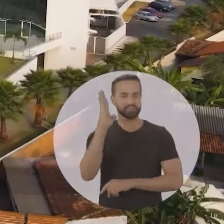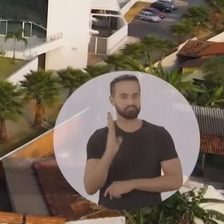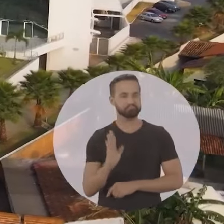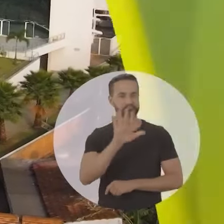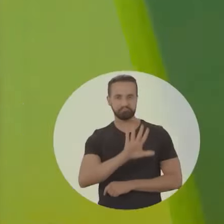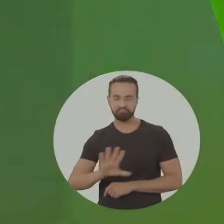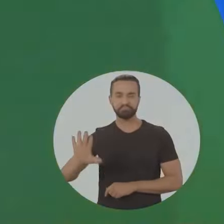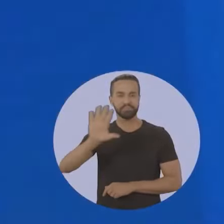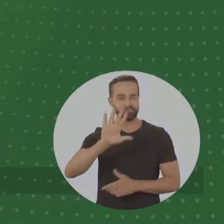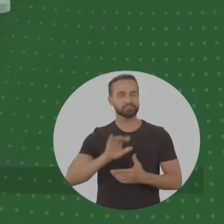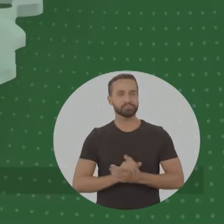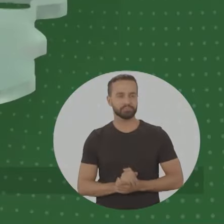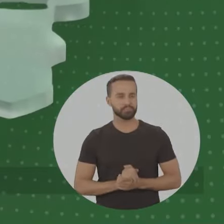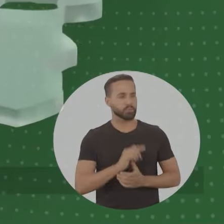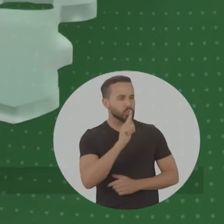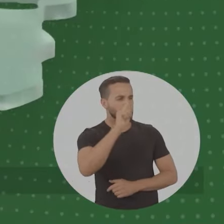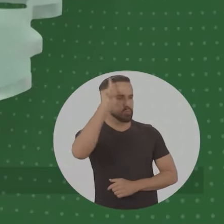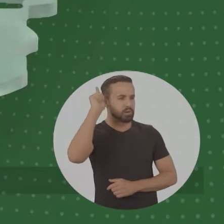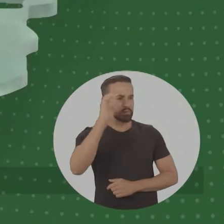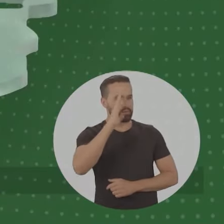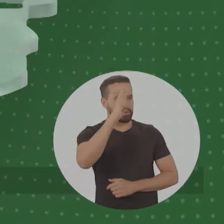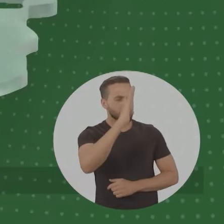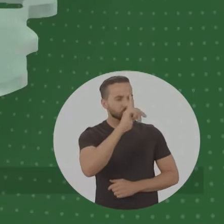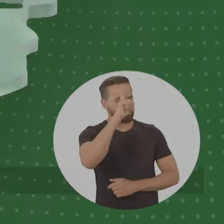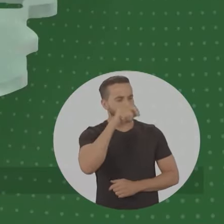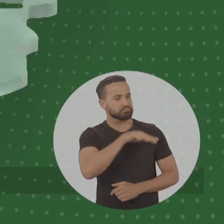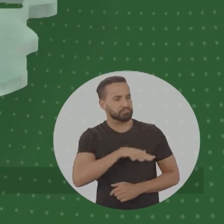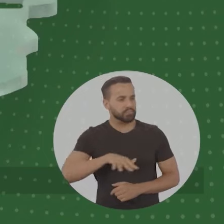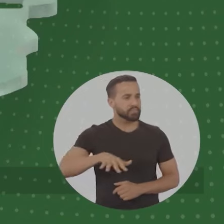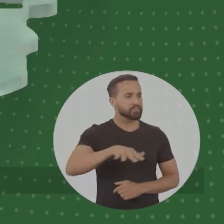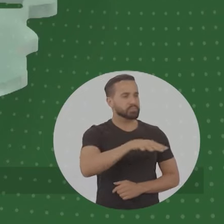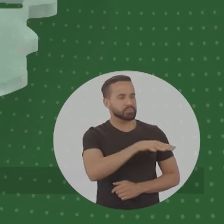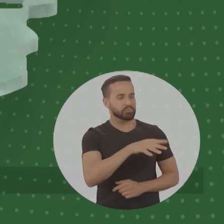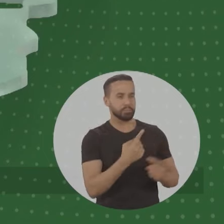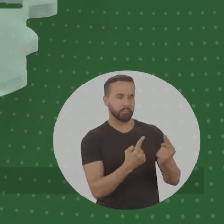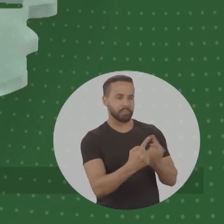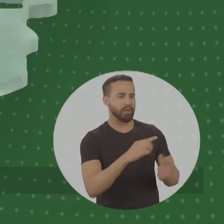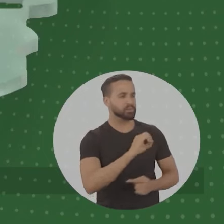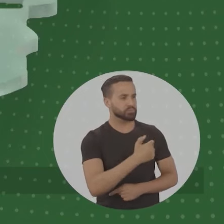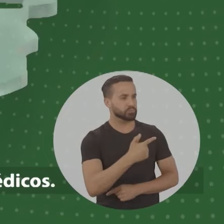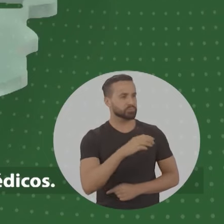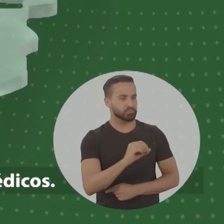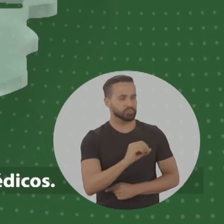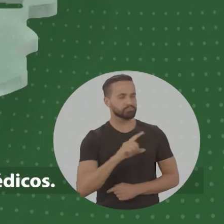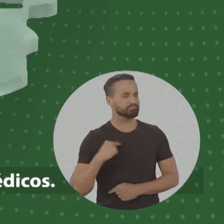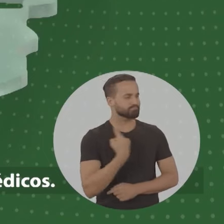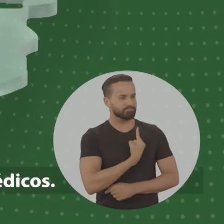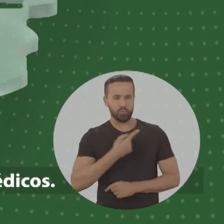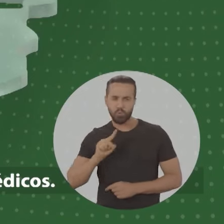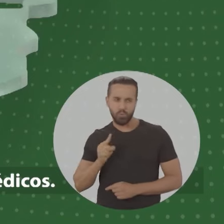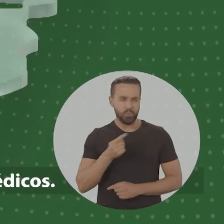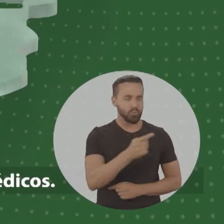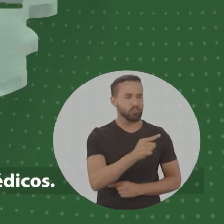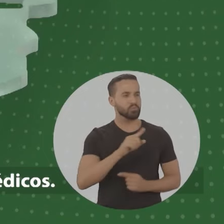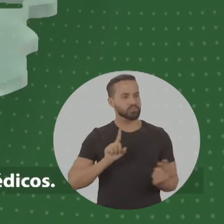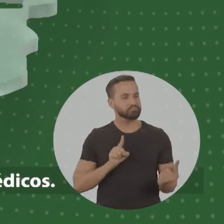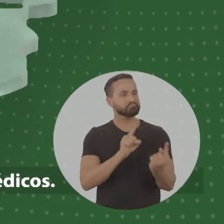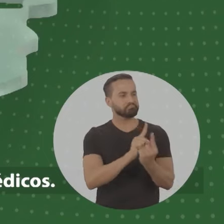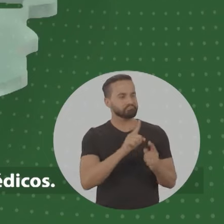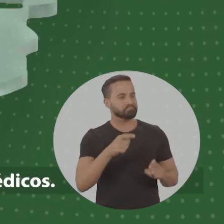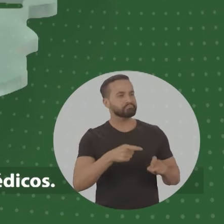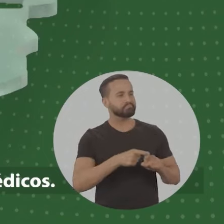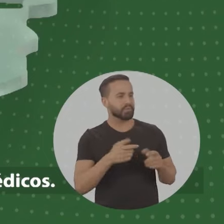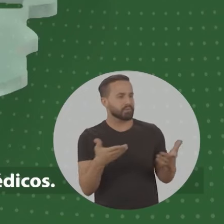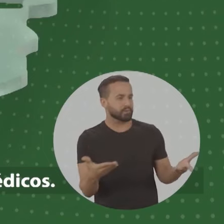todo o país. Ô, Gustavo, o principal hospital aqui na região é a BR-020. A gente está acostumado a ter que sair